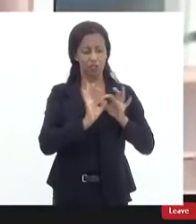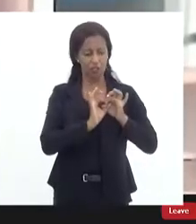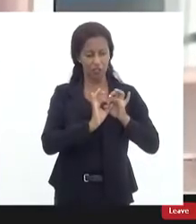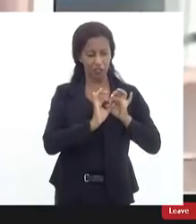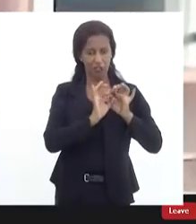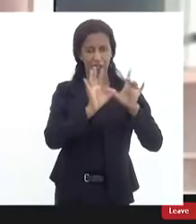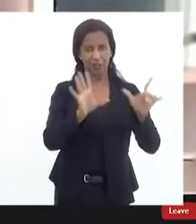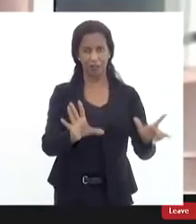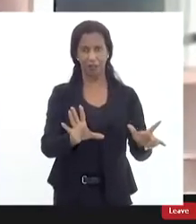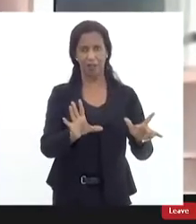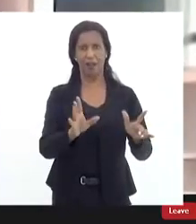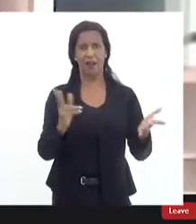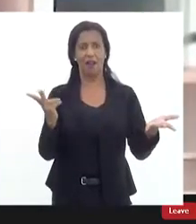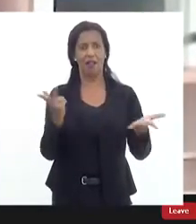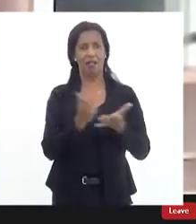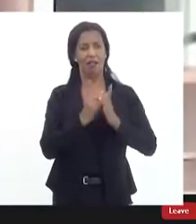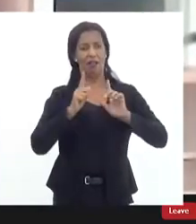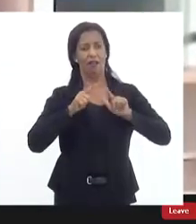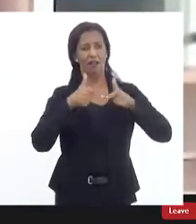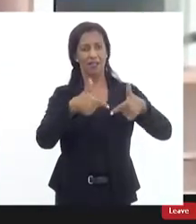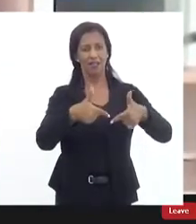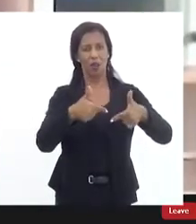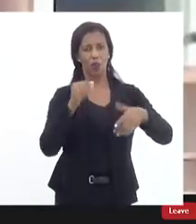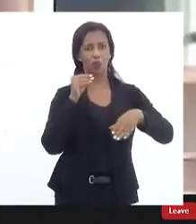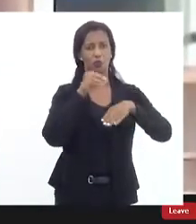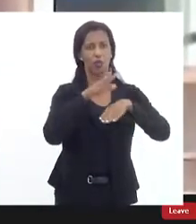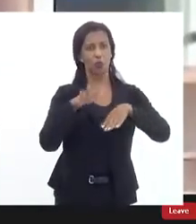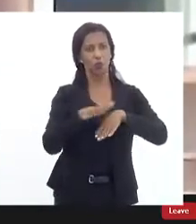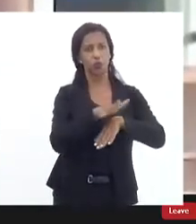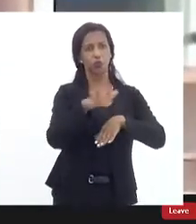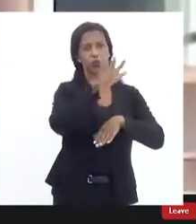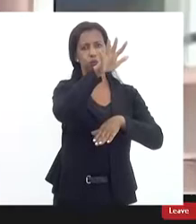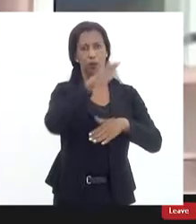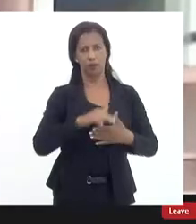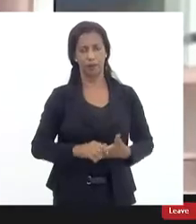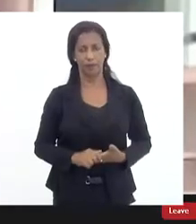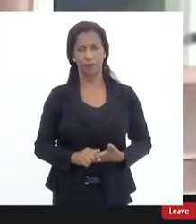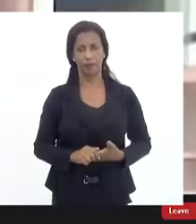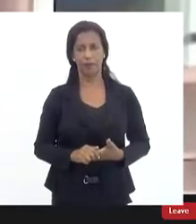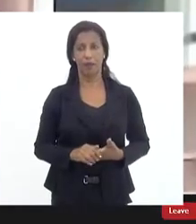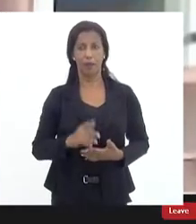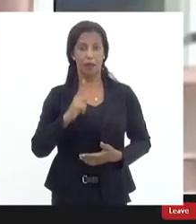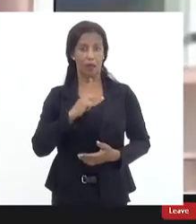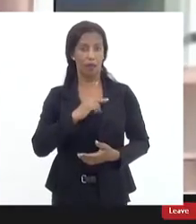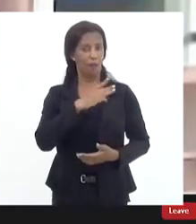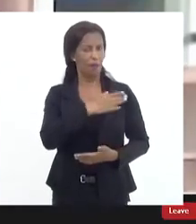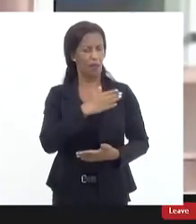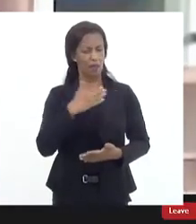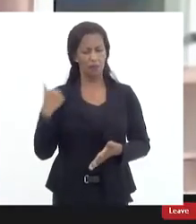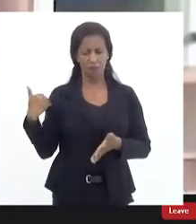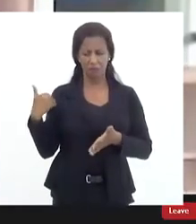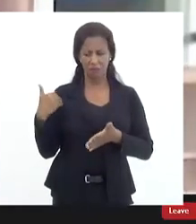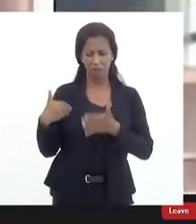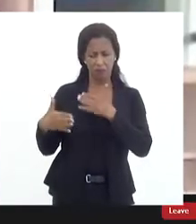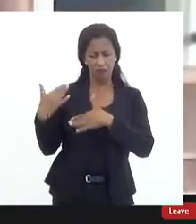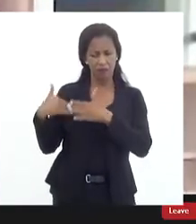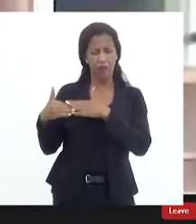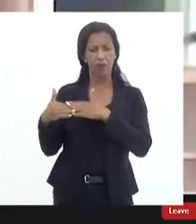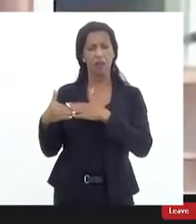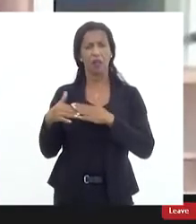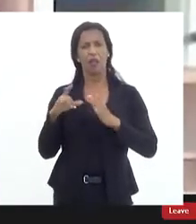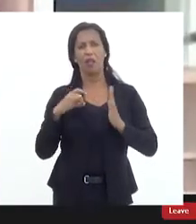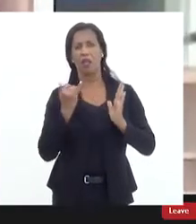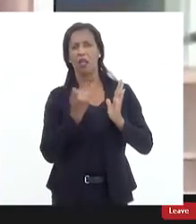a realização de operações policiais em áreas sensíveis a PM recentemente editou uma